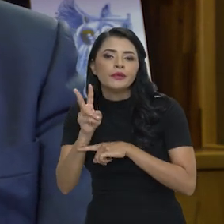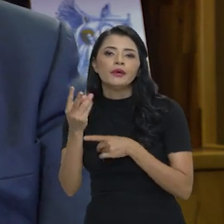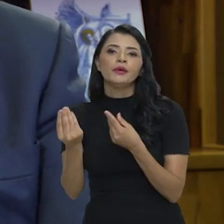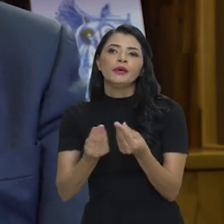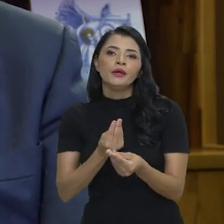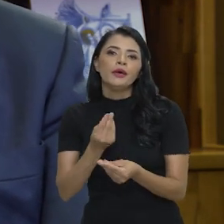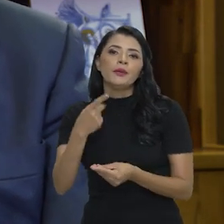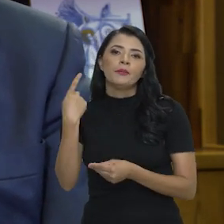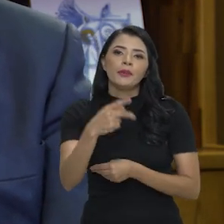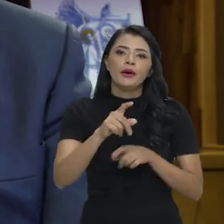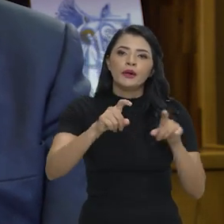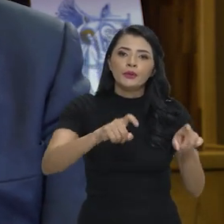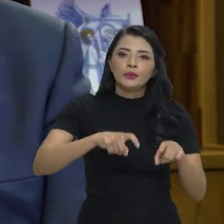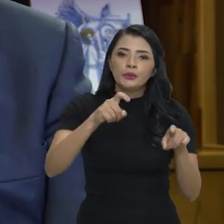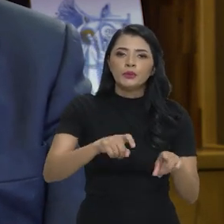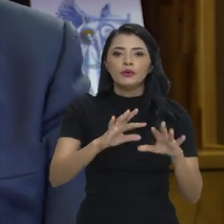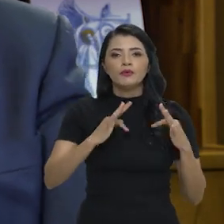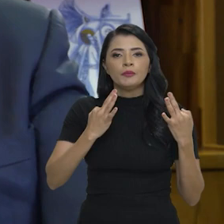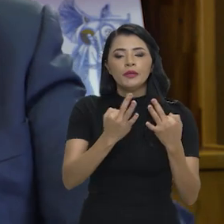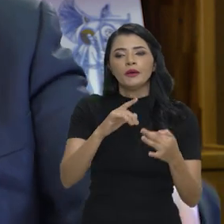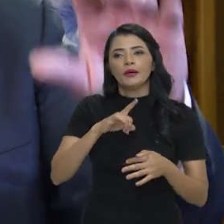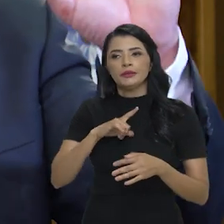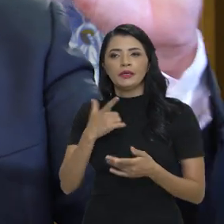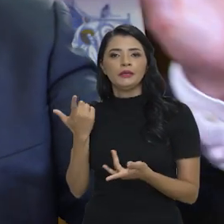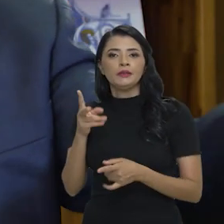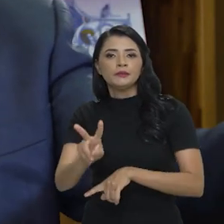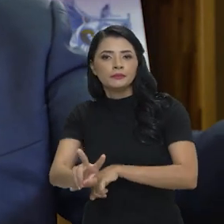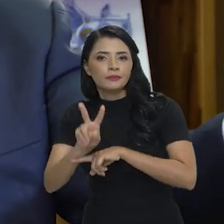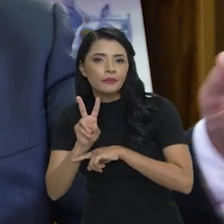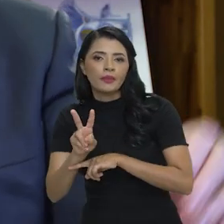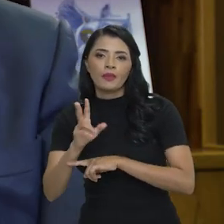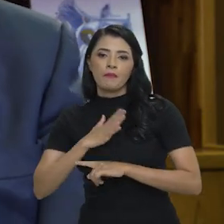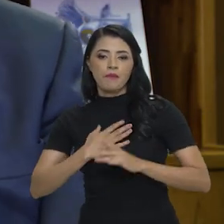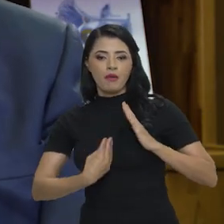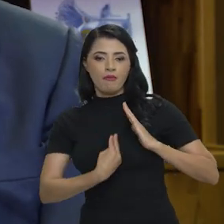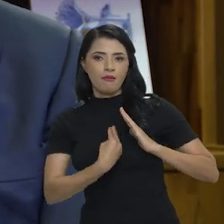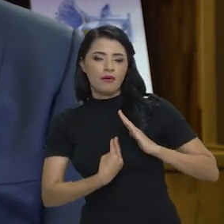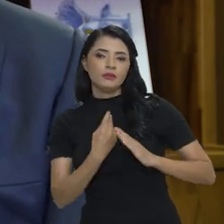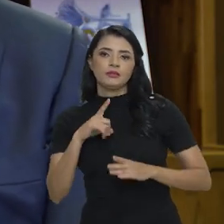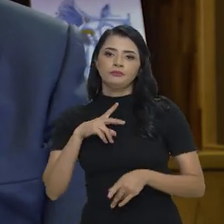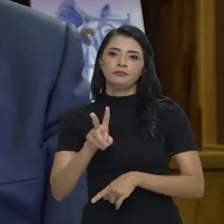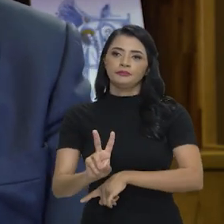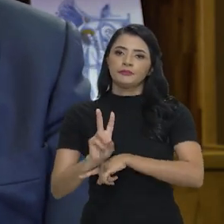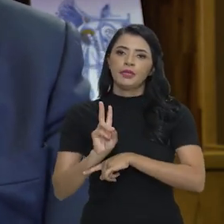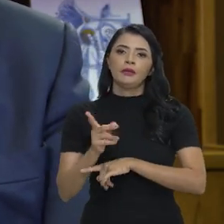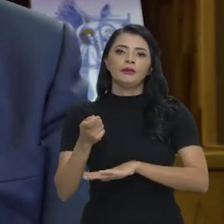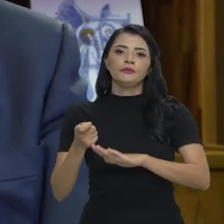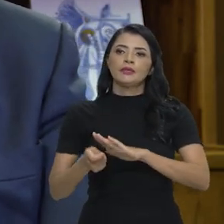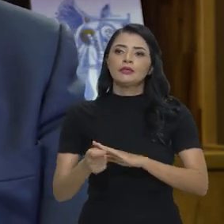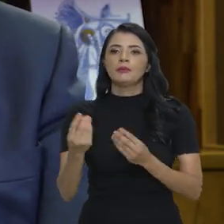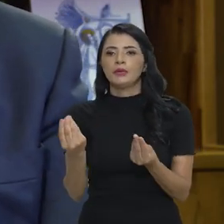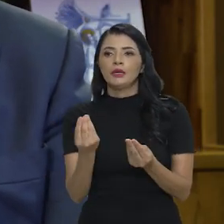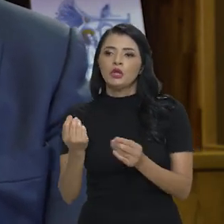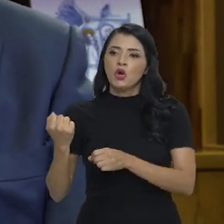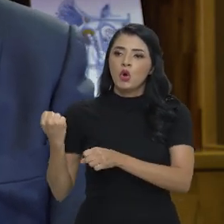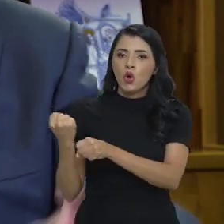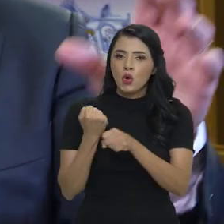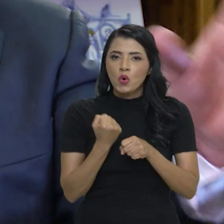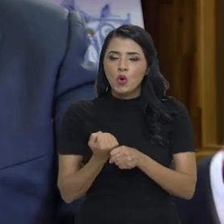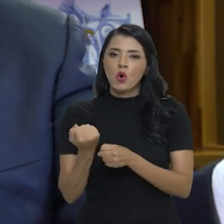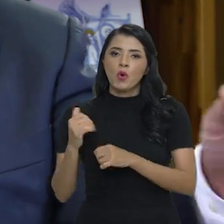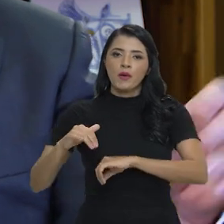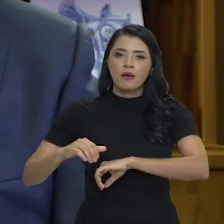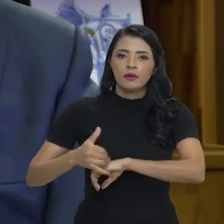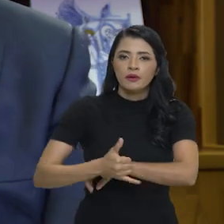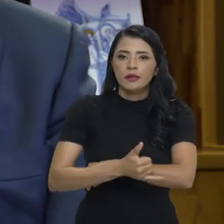crédito para a agricultura familiar, tem crédito para a casa e a vida, tem financiamento para